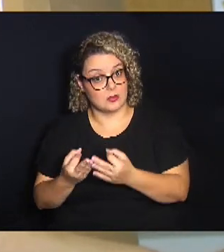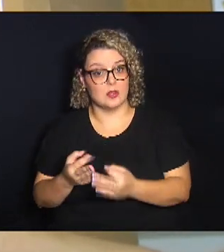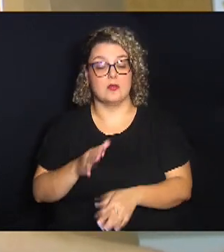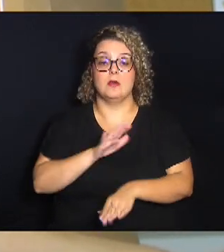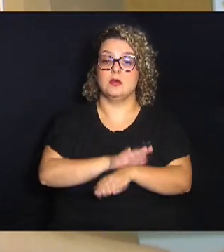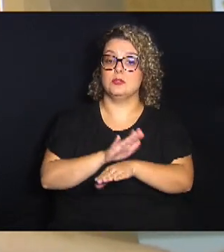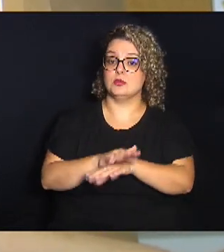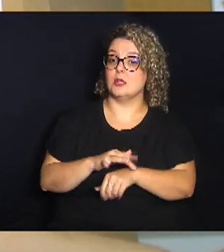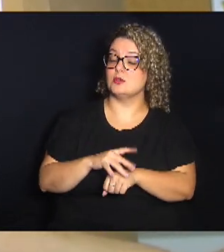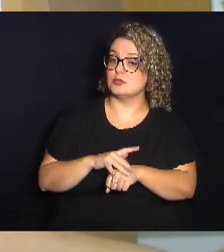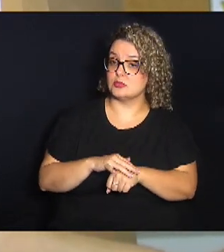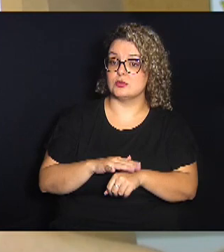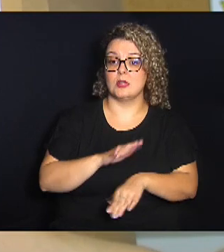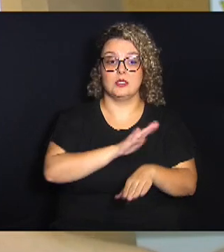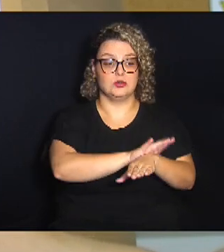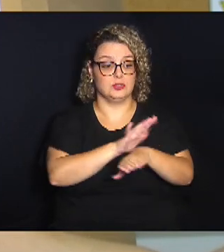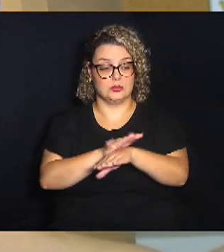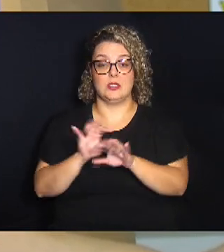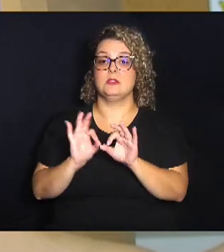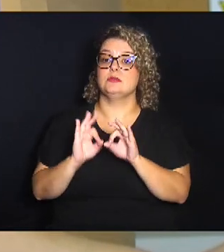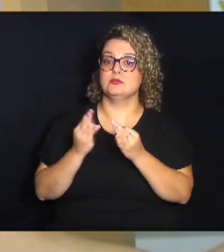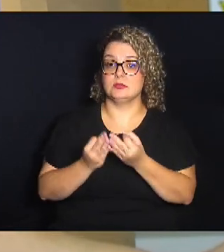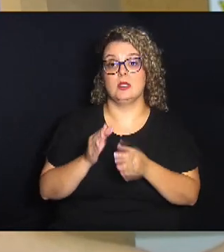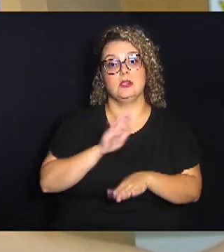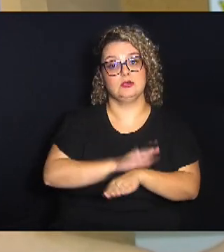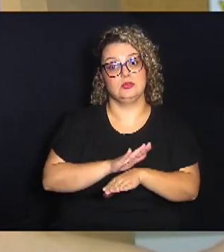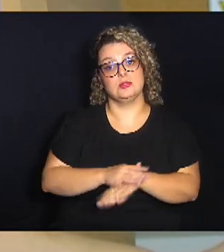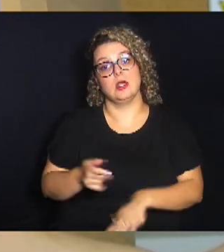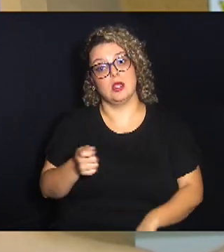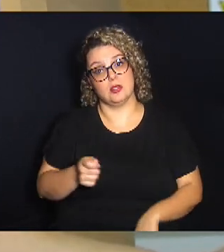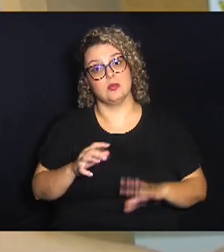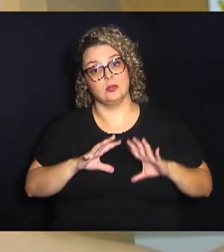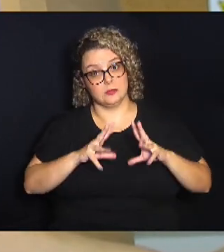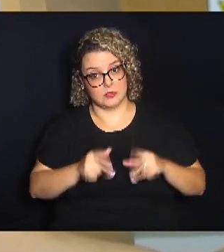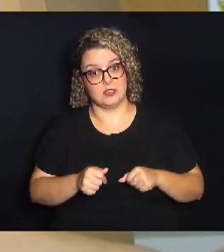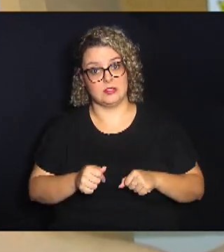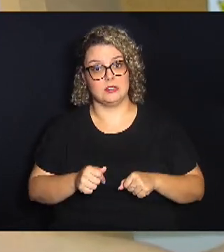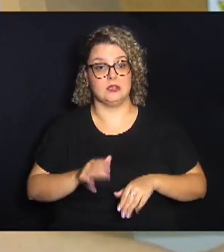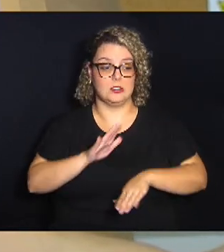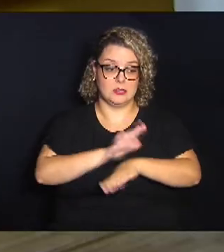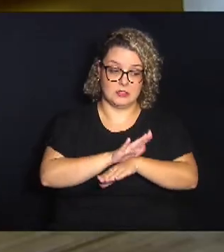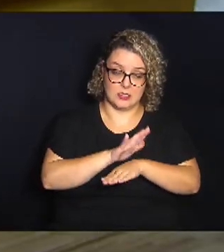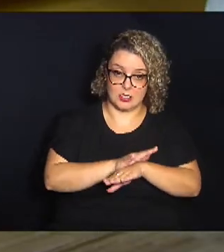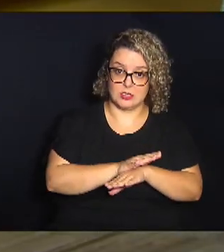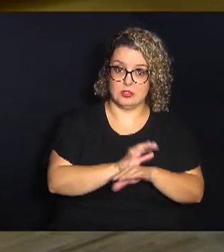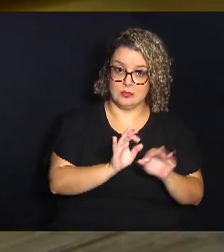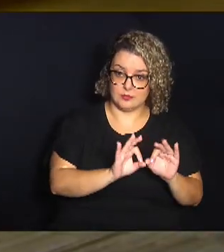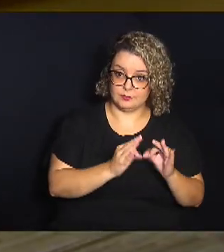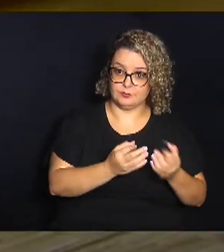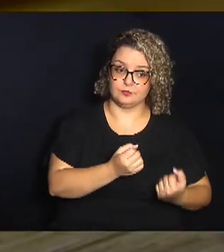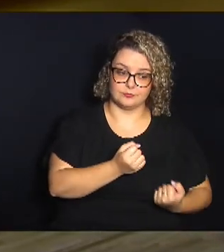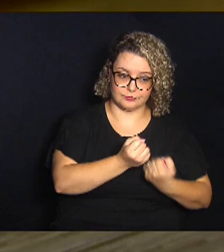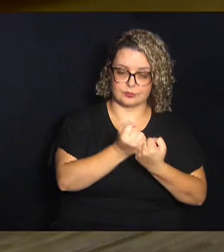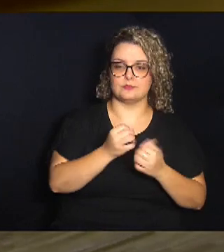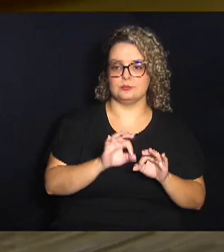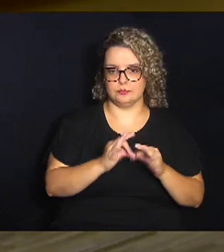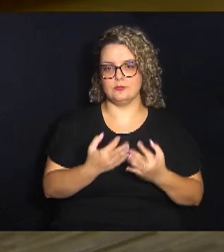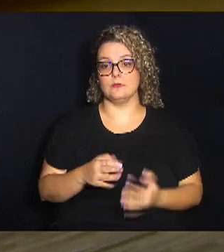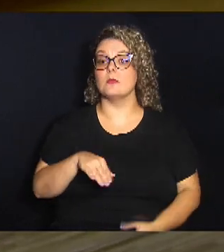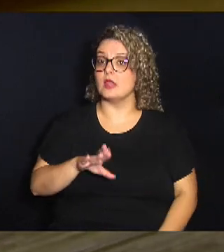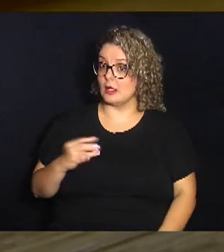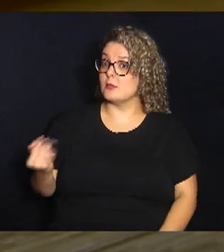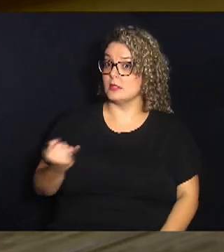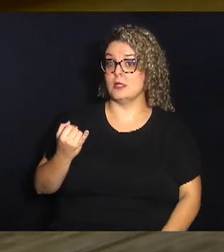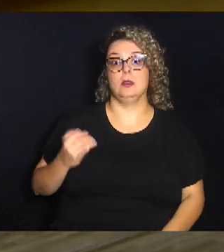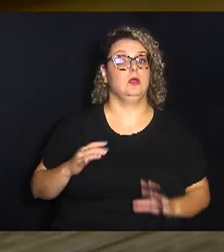doentes, vai ajudar as famílias, vai ajudar a associação como um todo na assistência dessas famílias. E o mais interessante é que